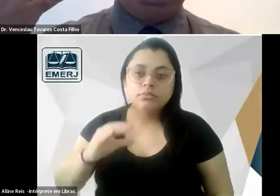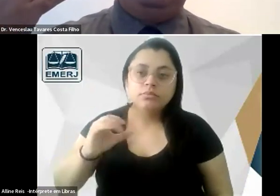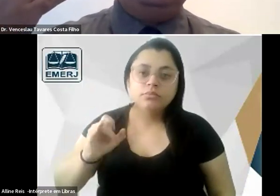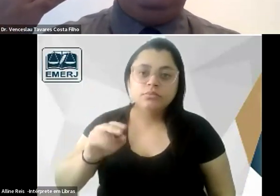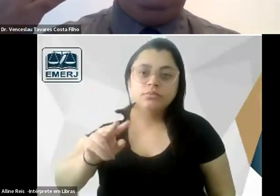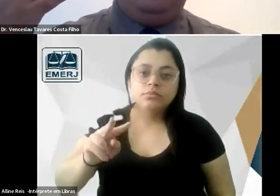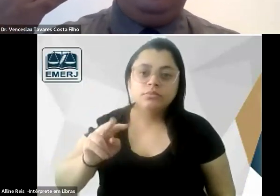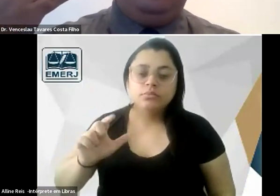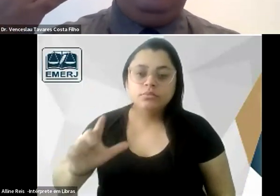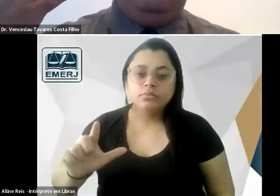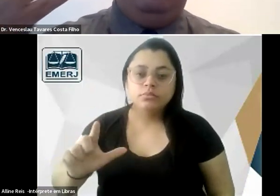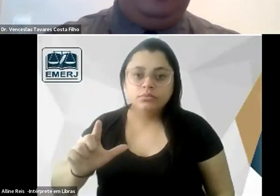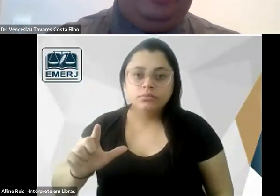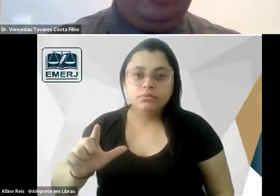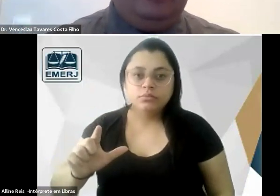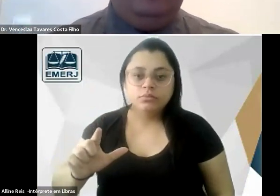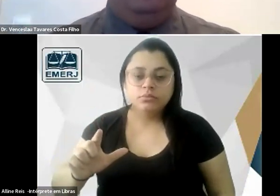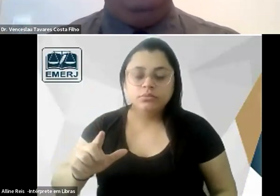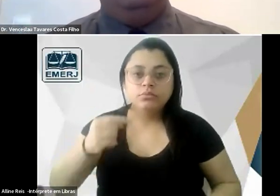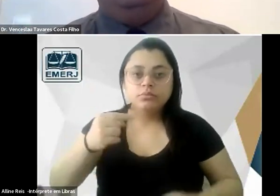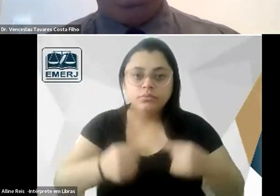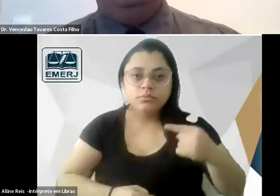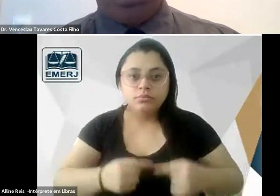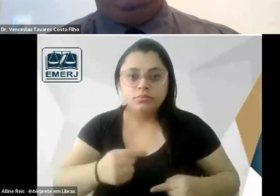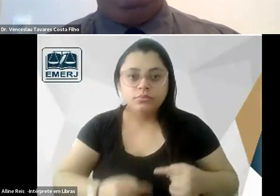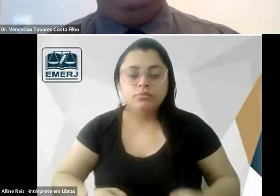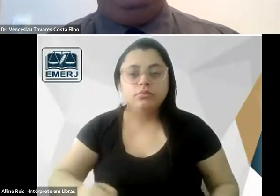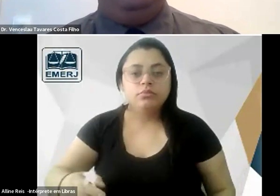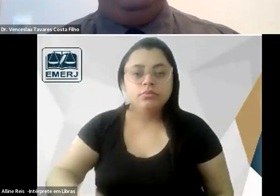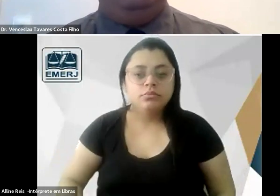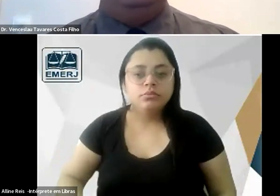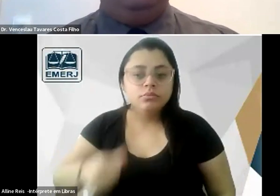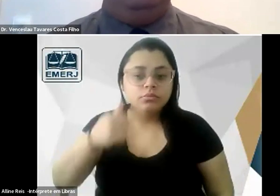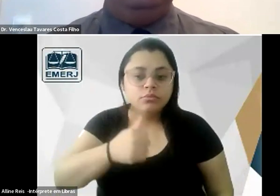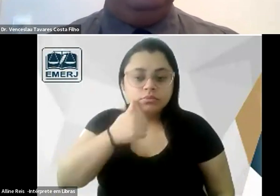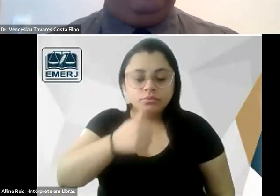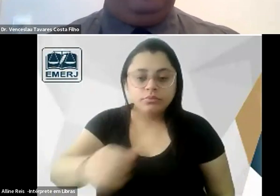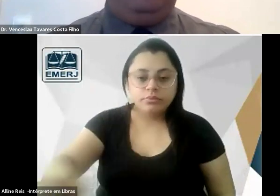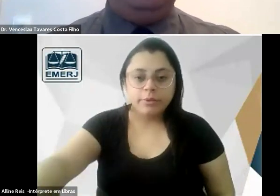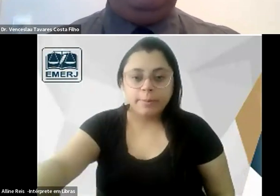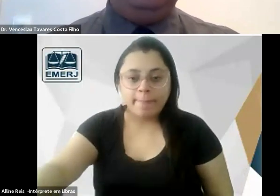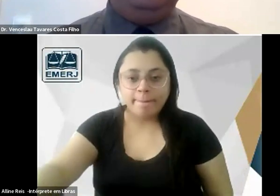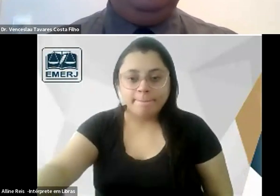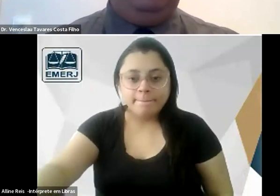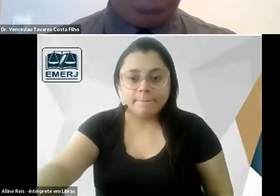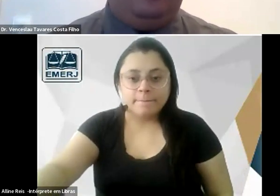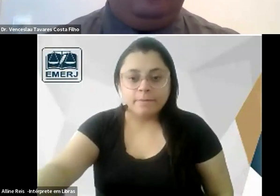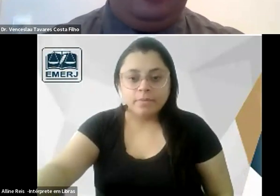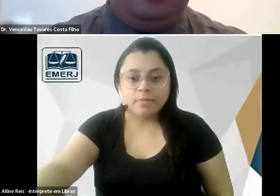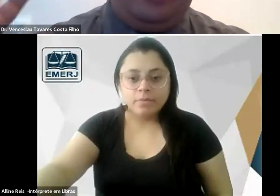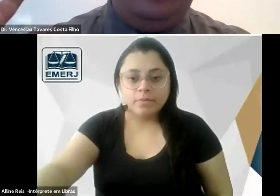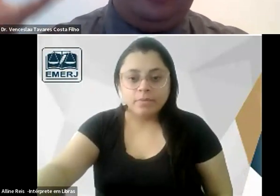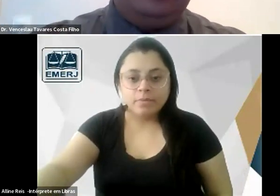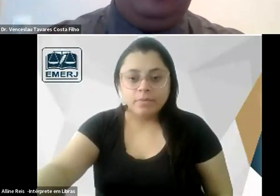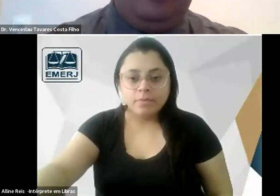da emancipação política da mulher ele vai dizer olha eu sou favorável à emancipação civil da